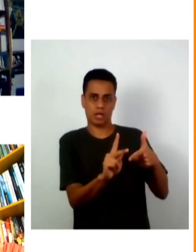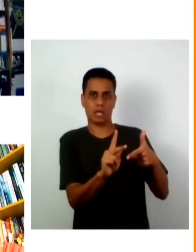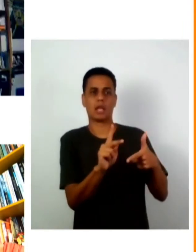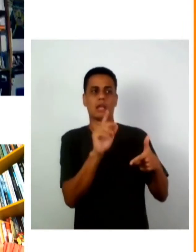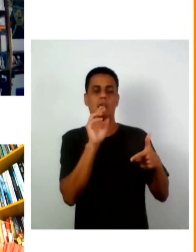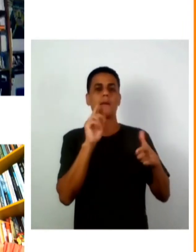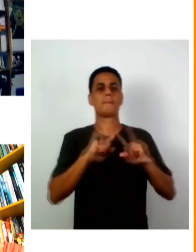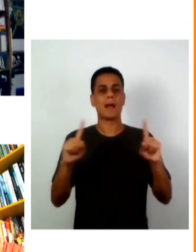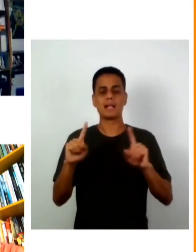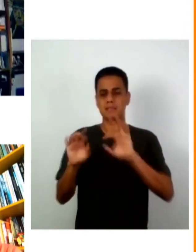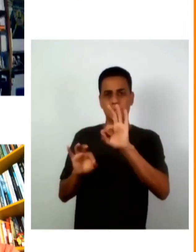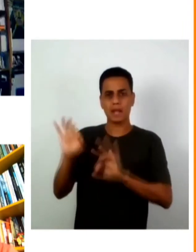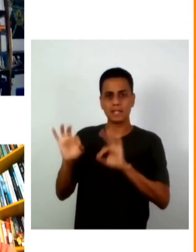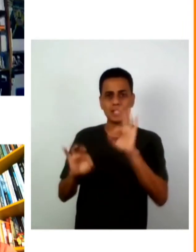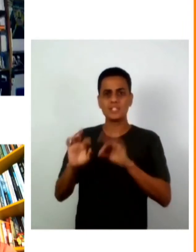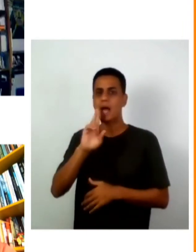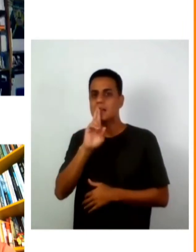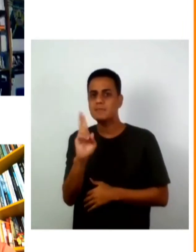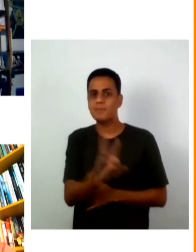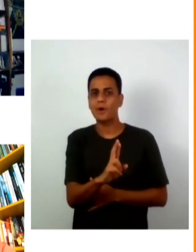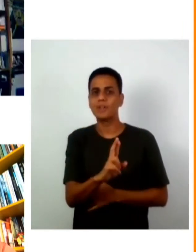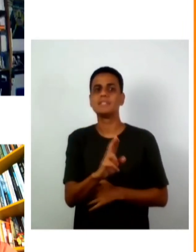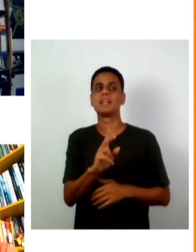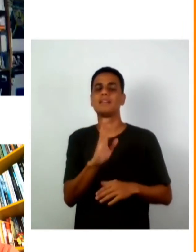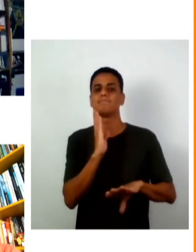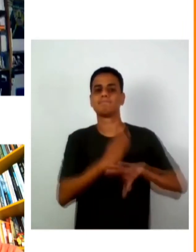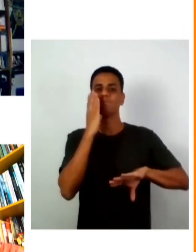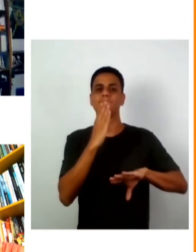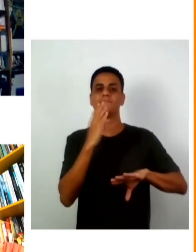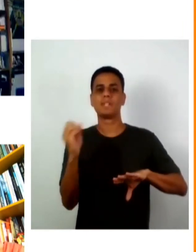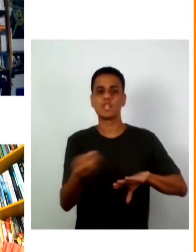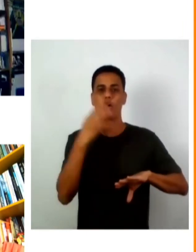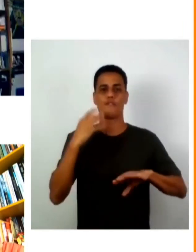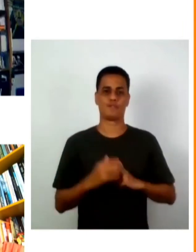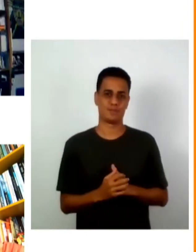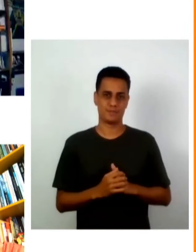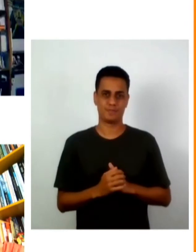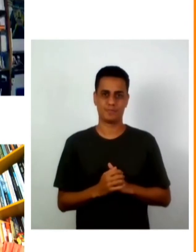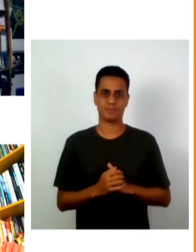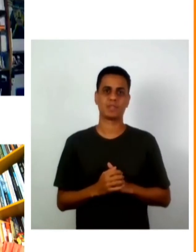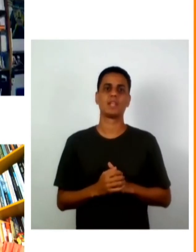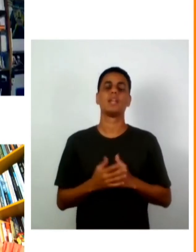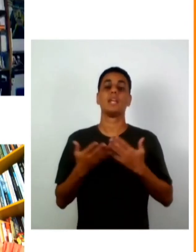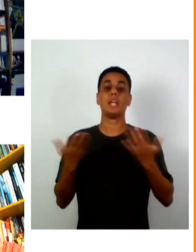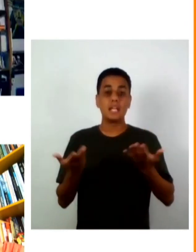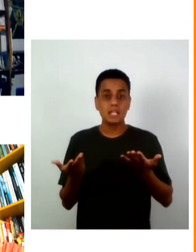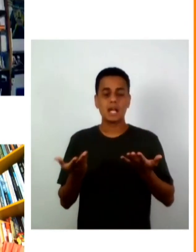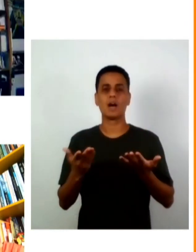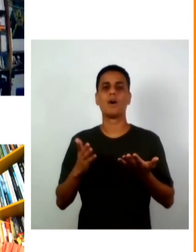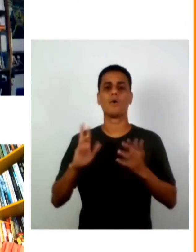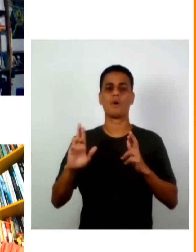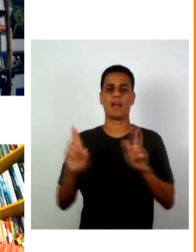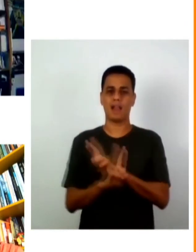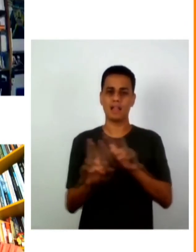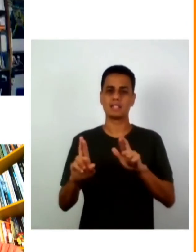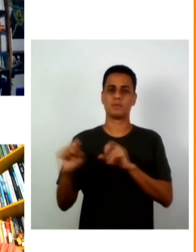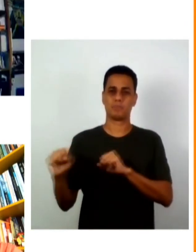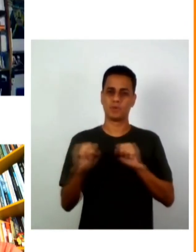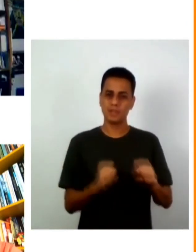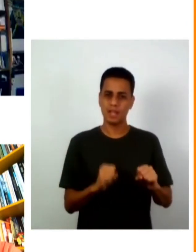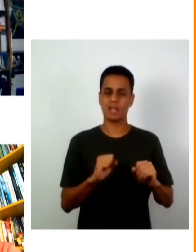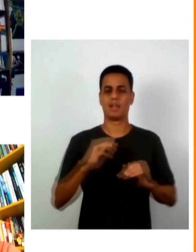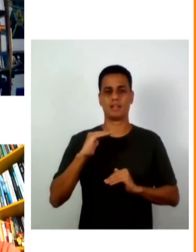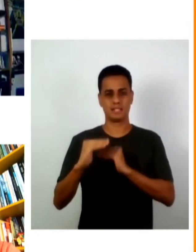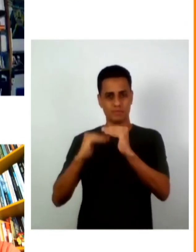verificar respostas mais inovadoras e eu acho que é interessante ver essa dimensão do poder no desenvolvimento